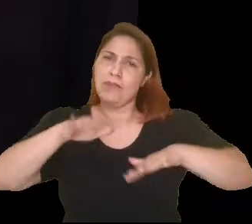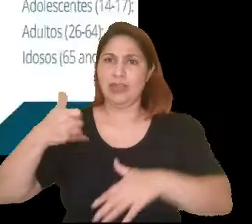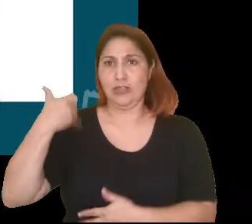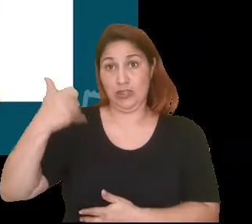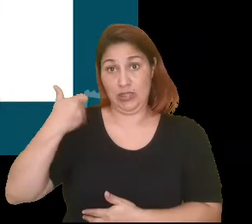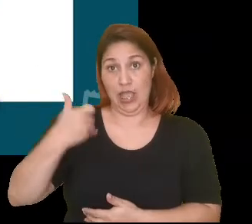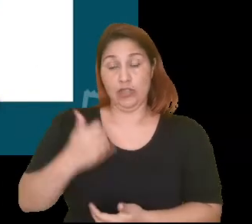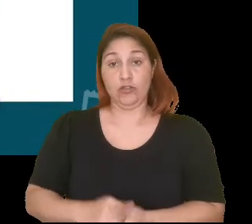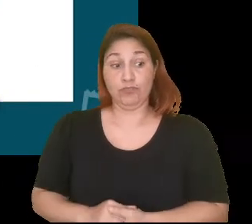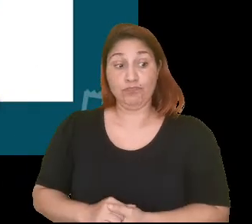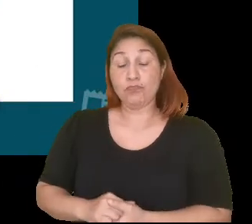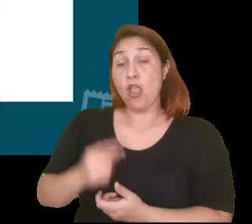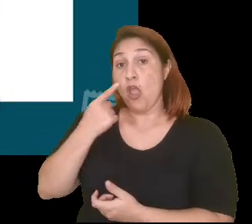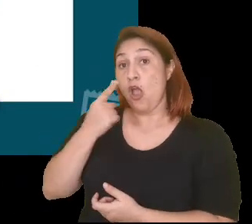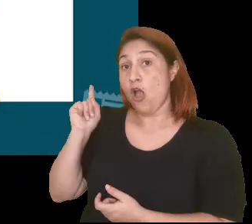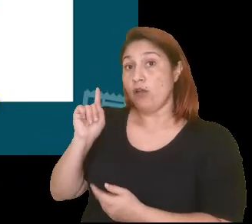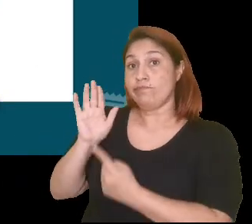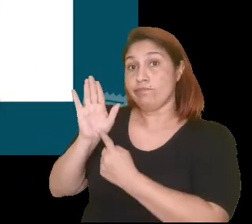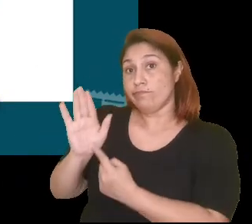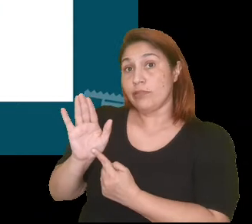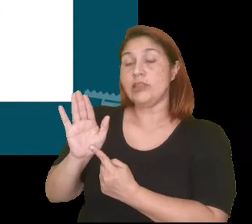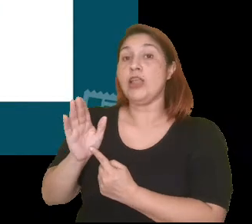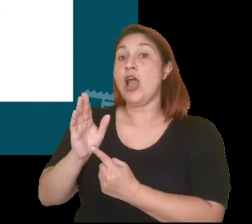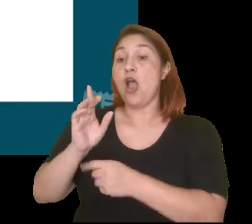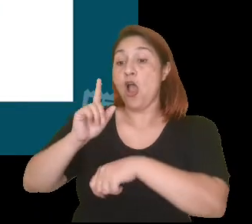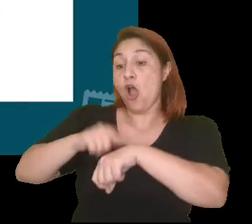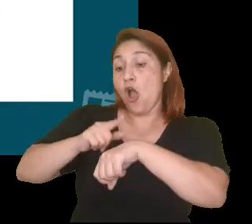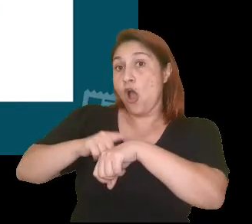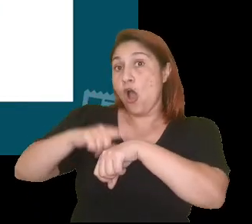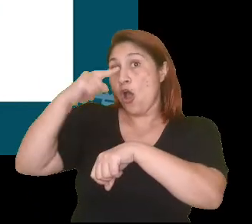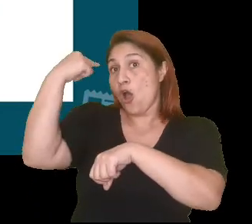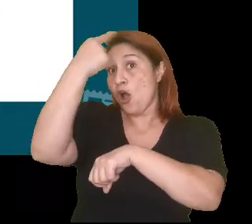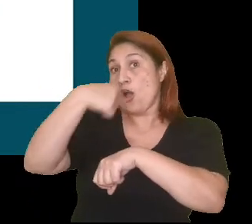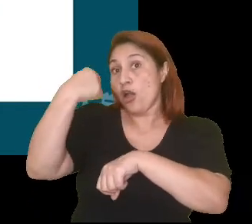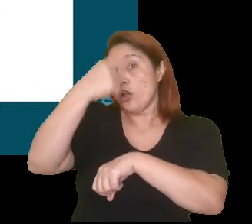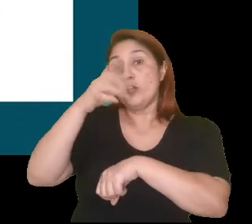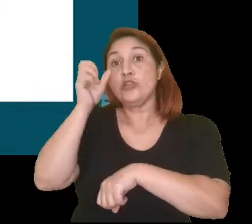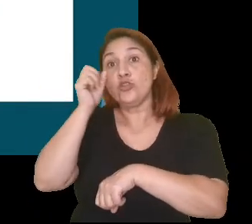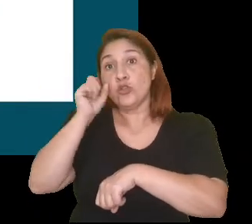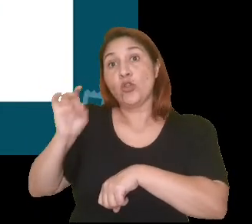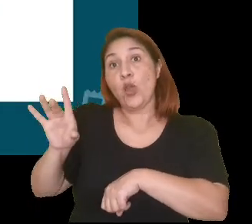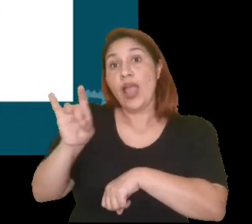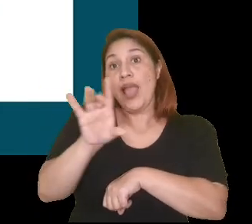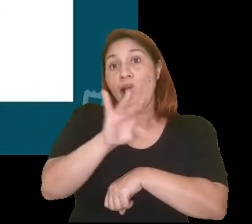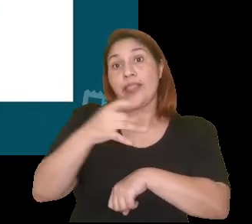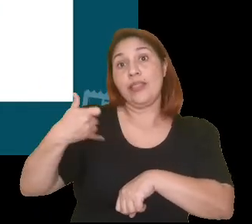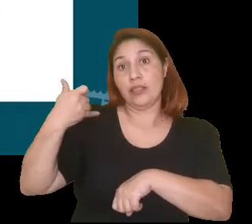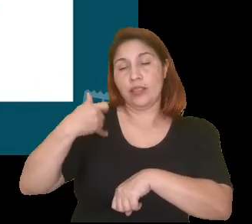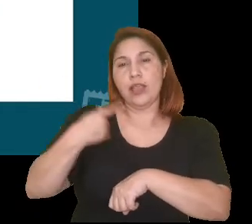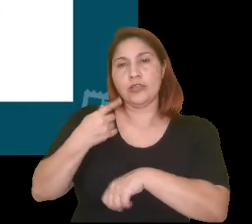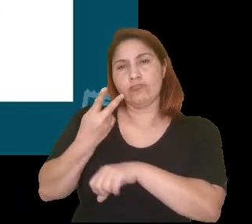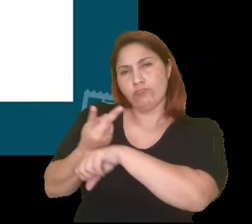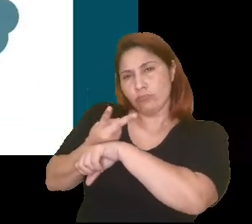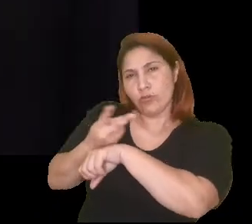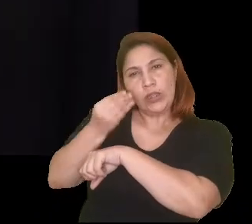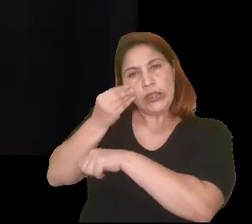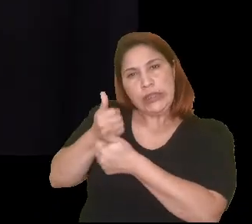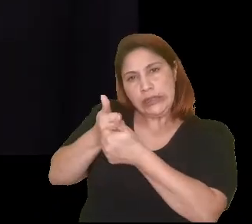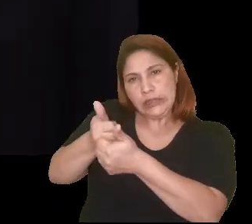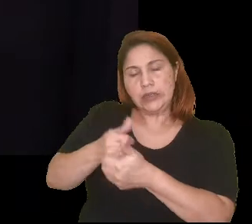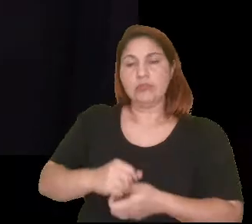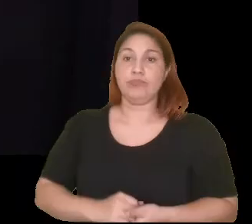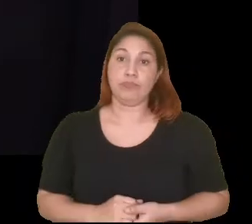faixa etária. A tabela que está aqui mostra as horas de sono recomendadas por idade. Encontre a sua aí e tente seguir.